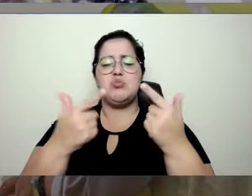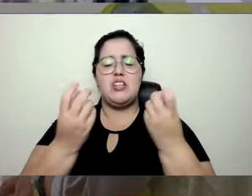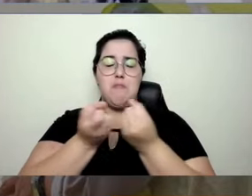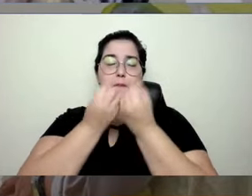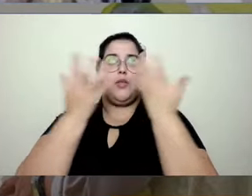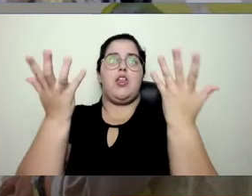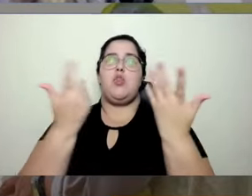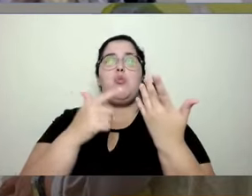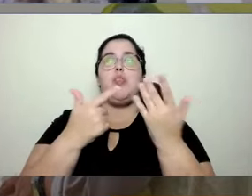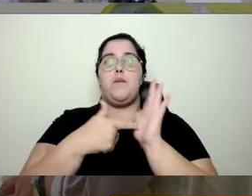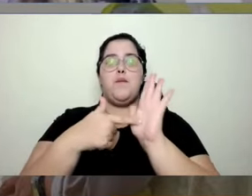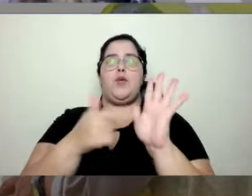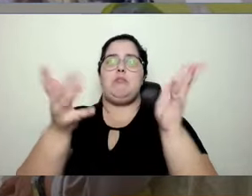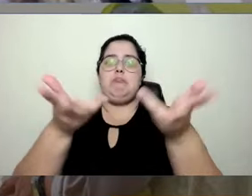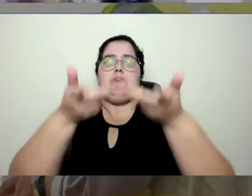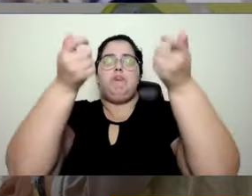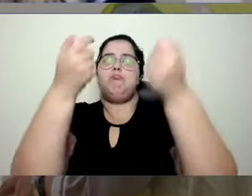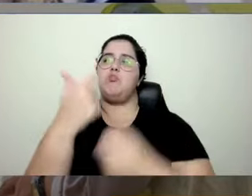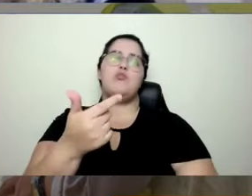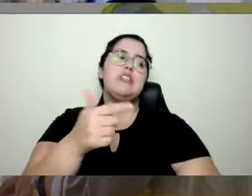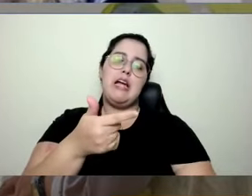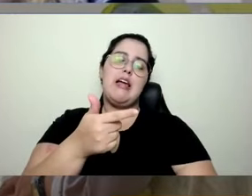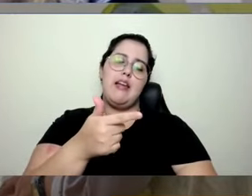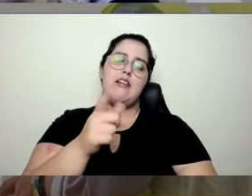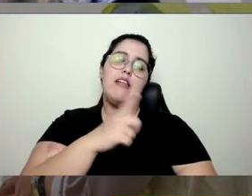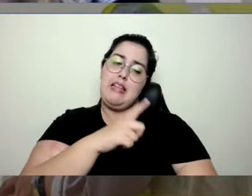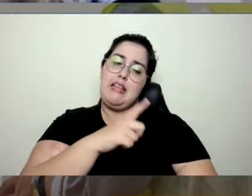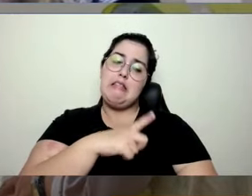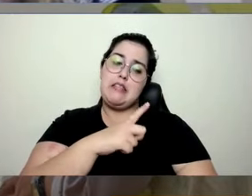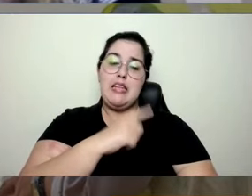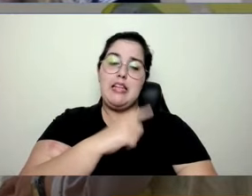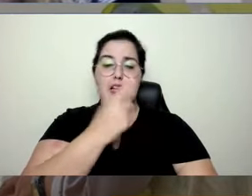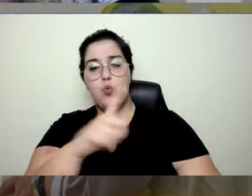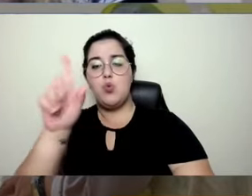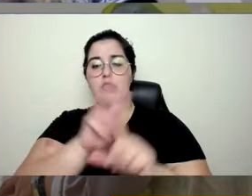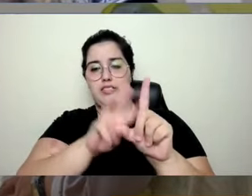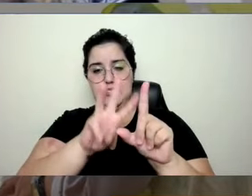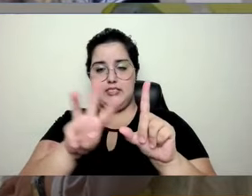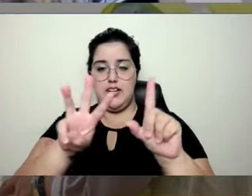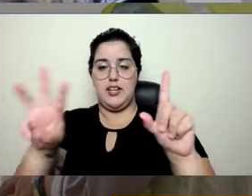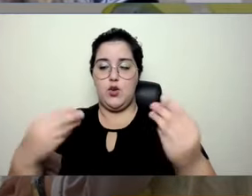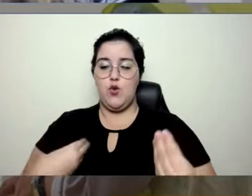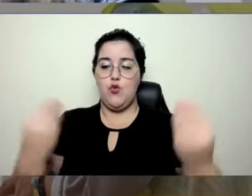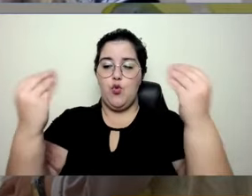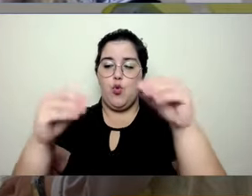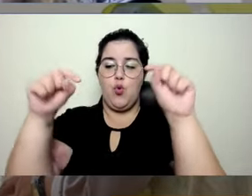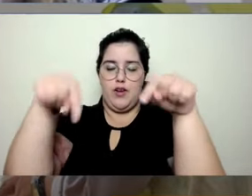parte, tem formas, né, tem plataformas, eu vou pôr o nome de mais uma aqui,